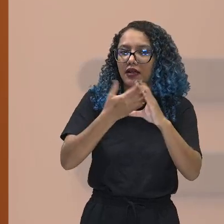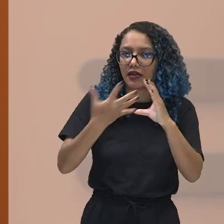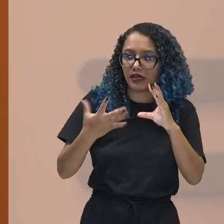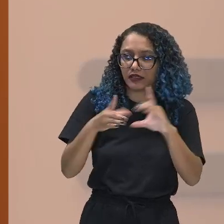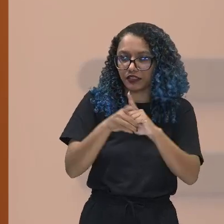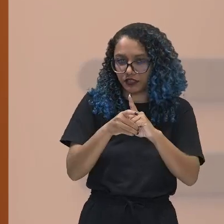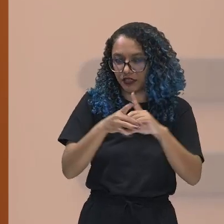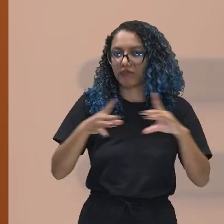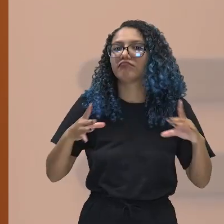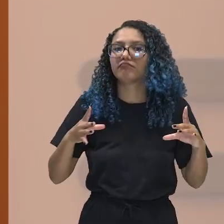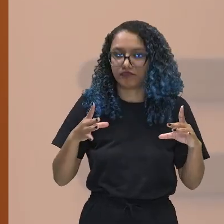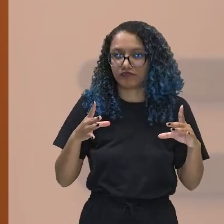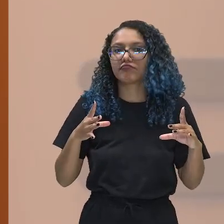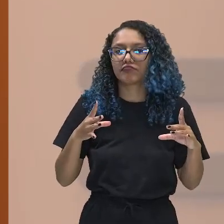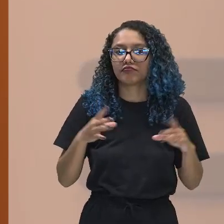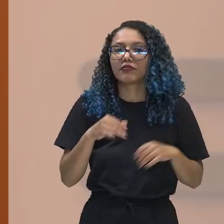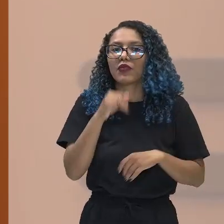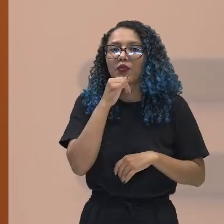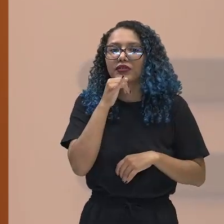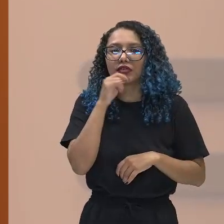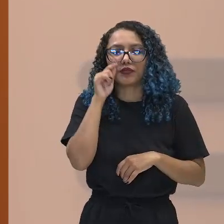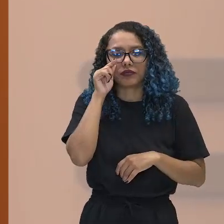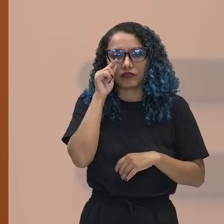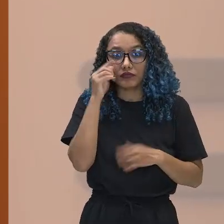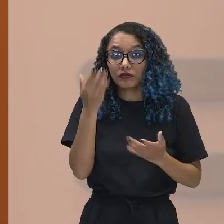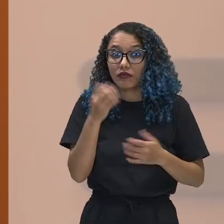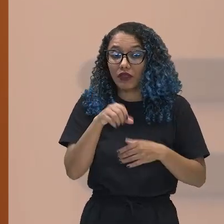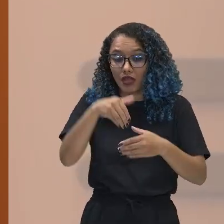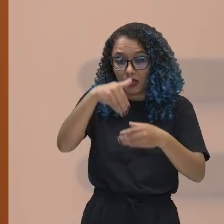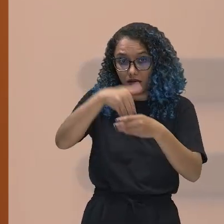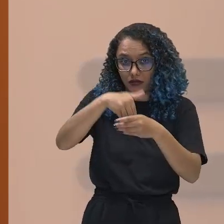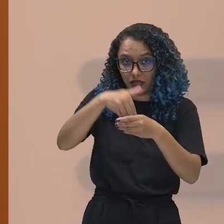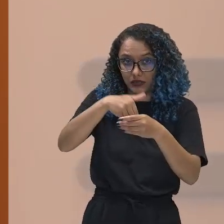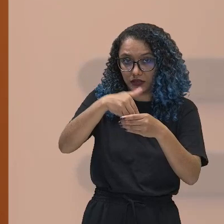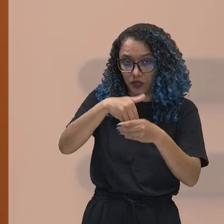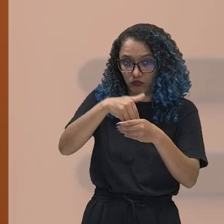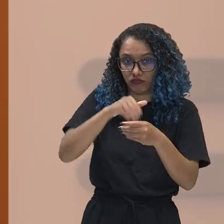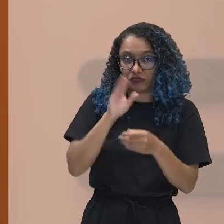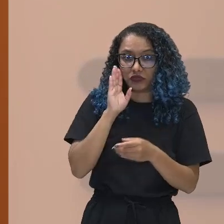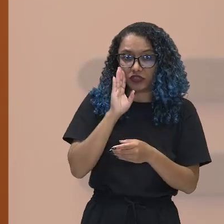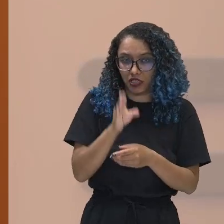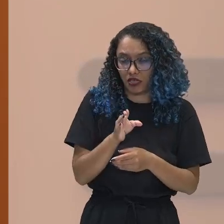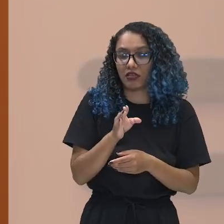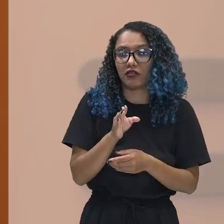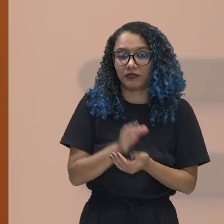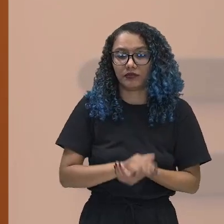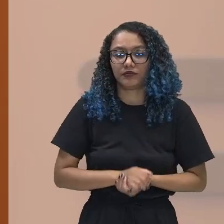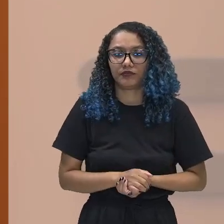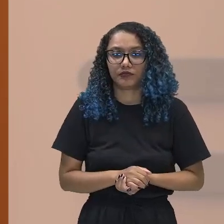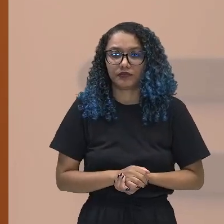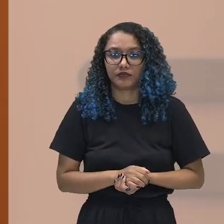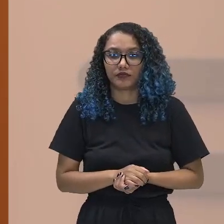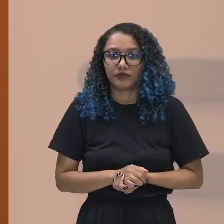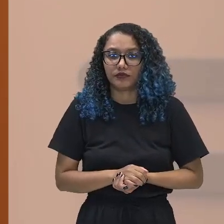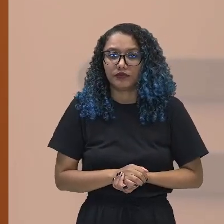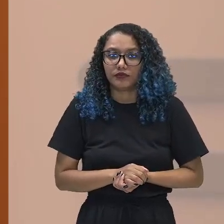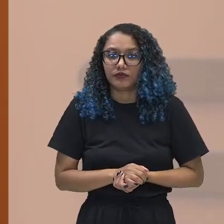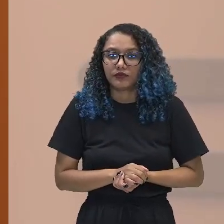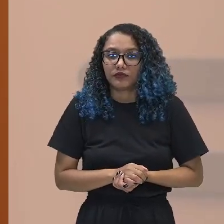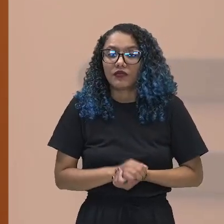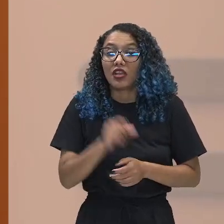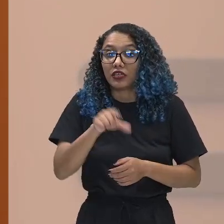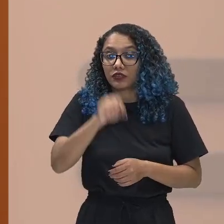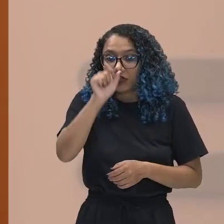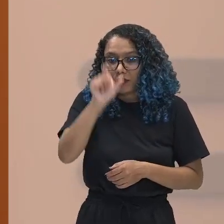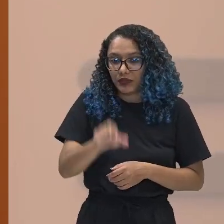de países democráticos. Por exemplo, eleições diretas para eleger o